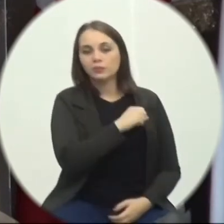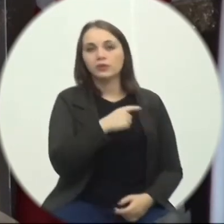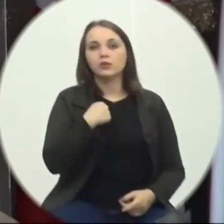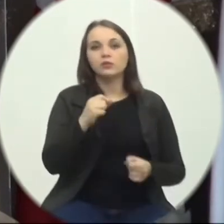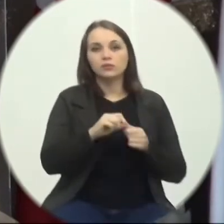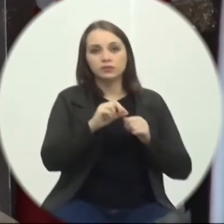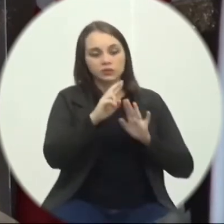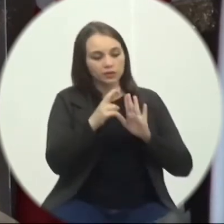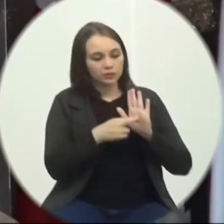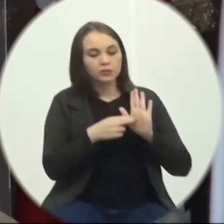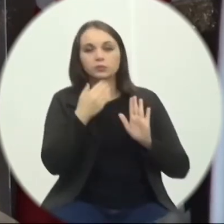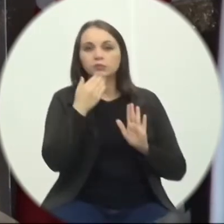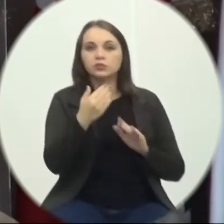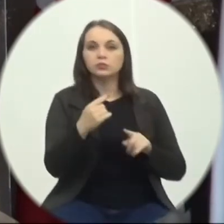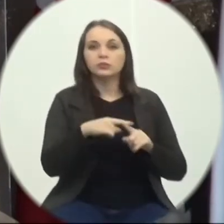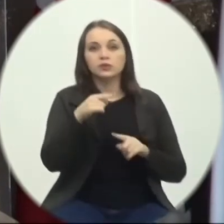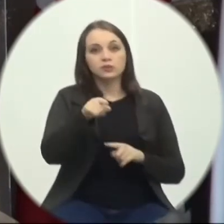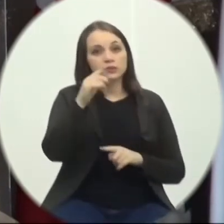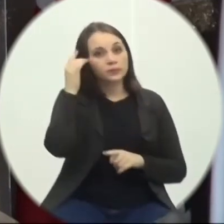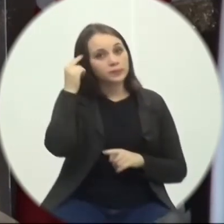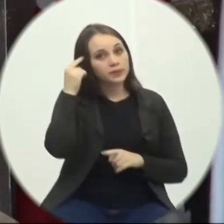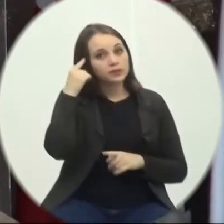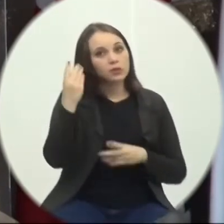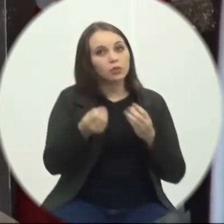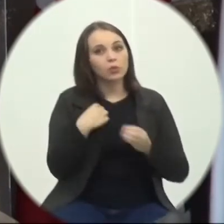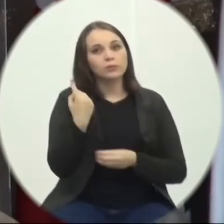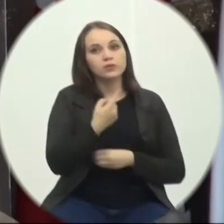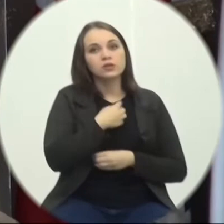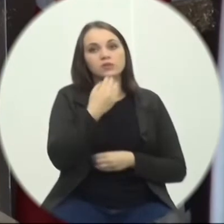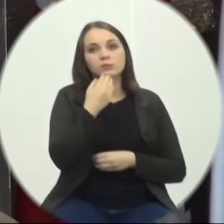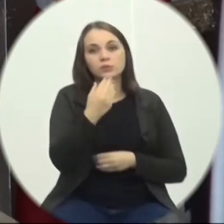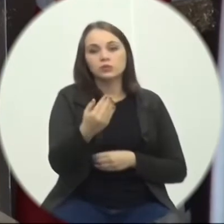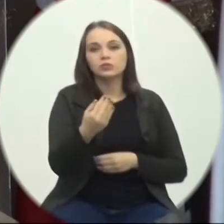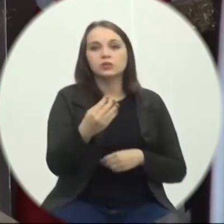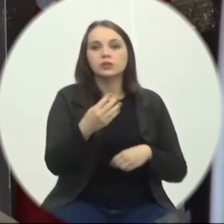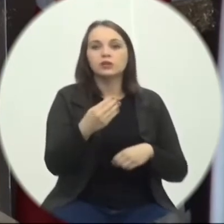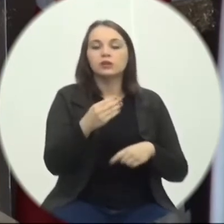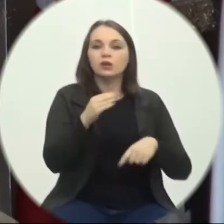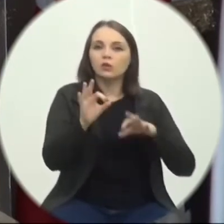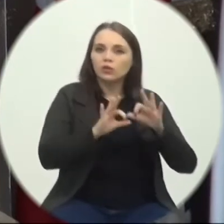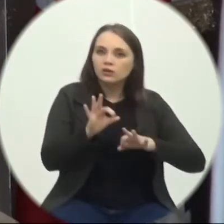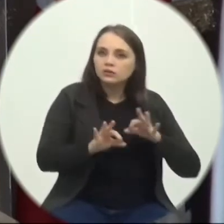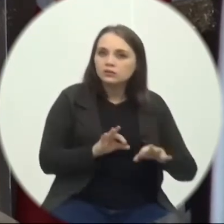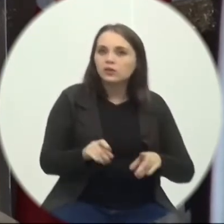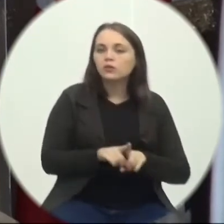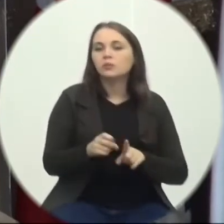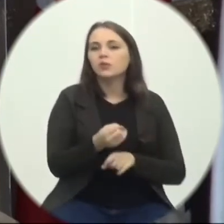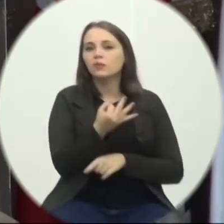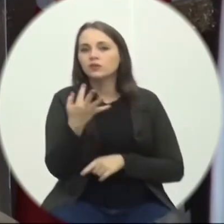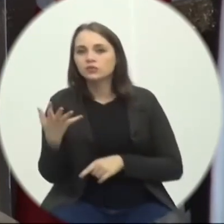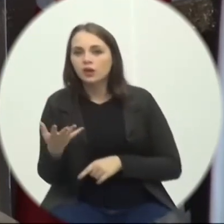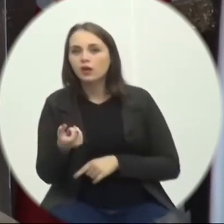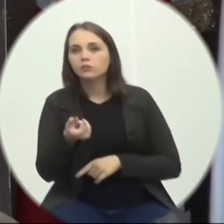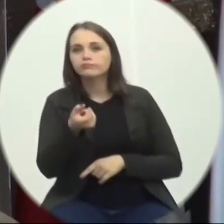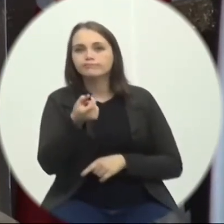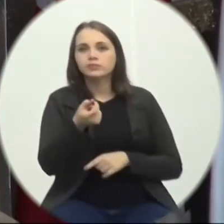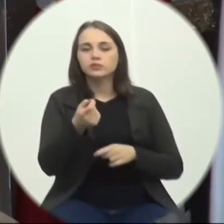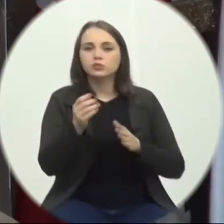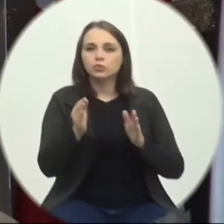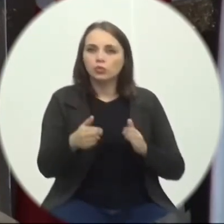Pedindo justamente Porque você imagina Como é que A gente vai pedir A previsibilidade E a quantidade De kit intubação Entre